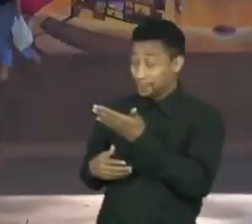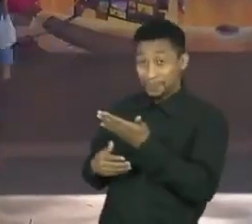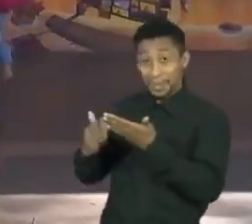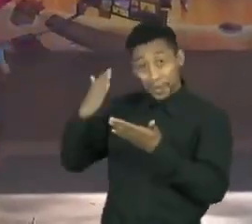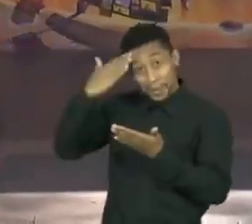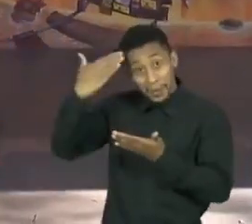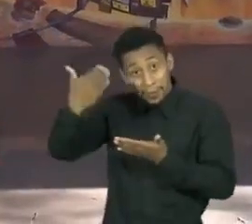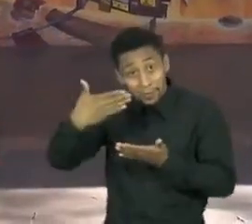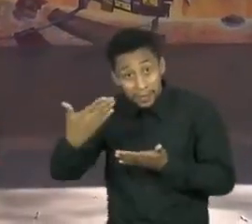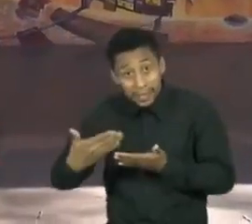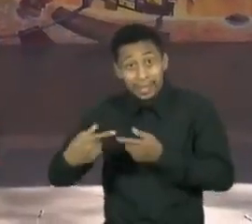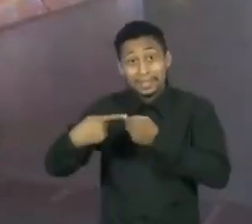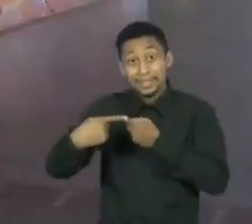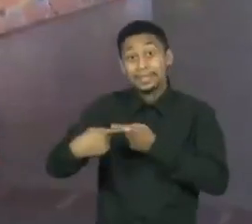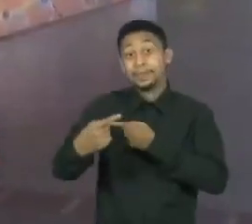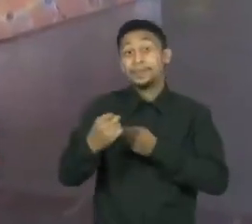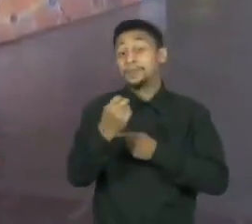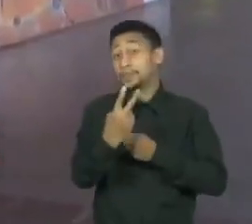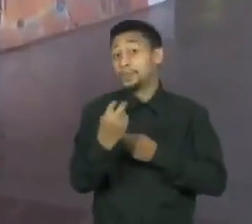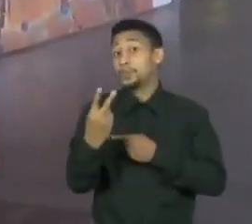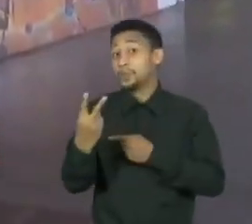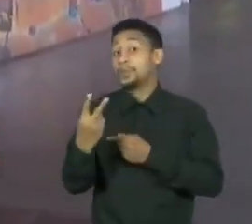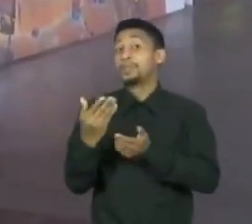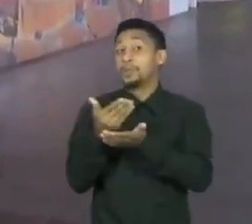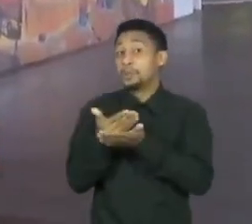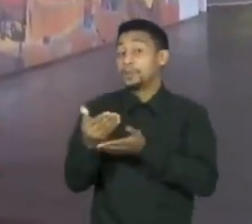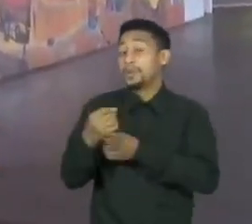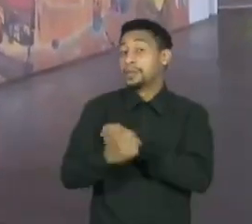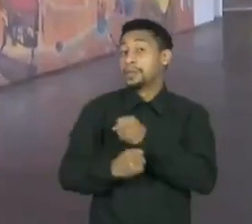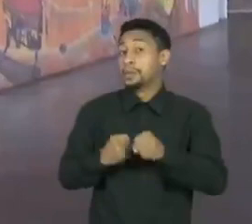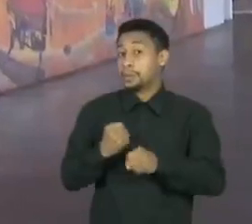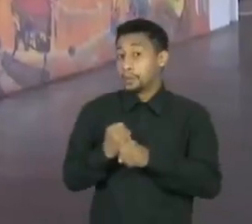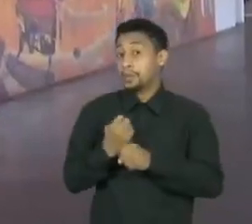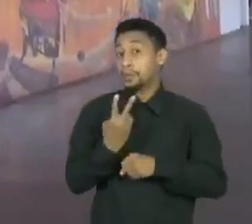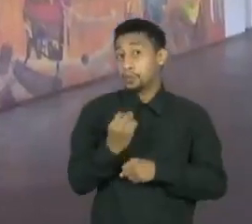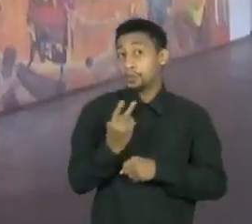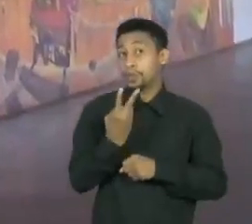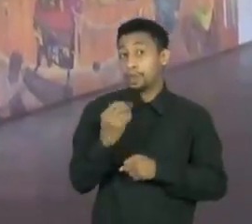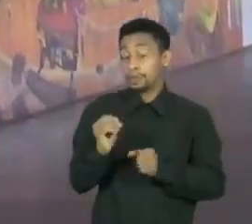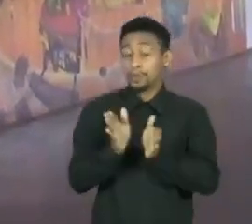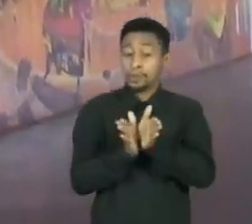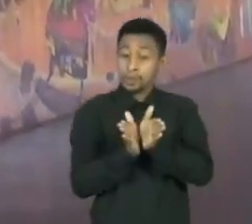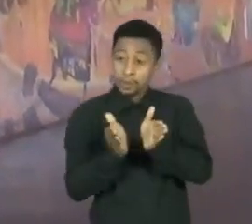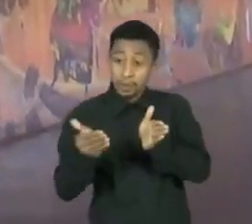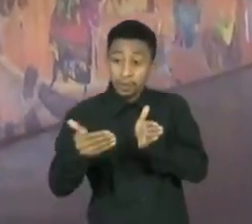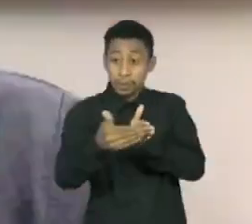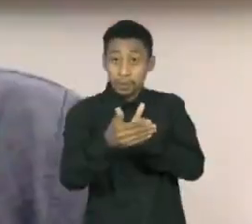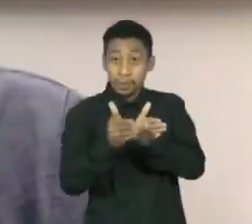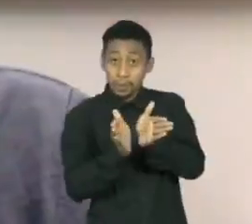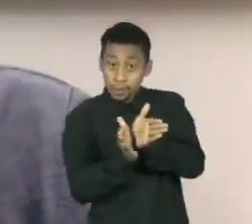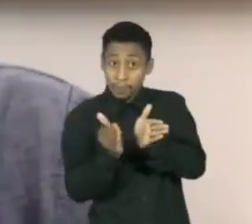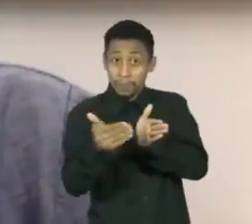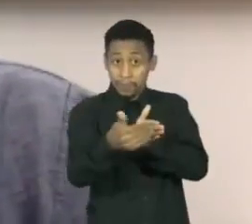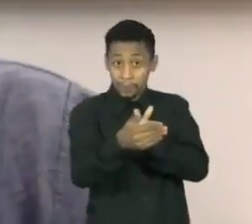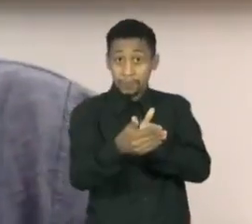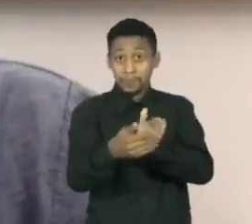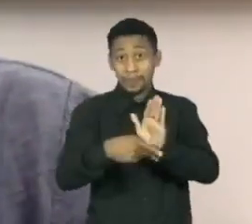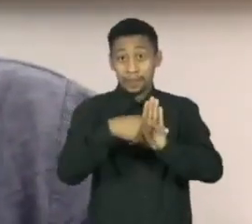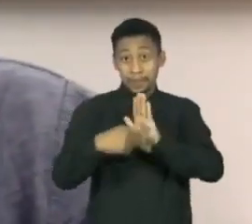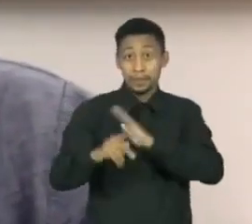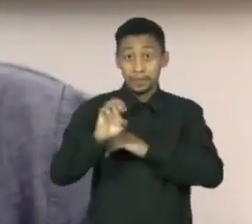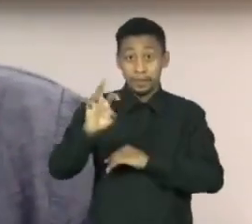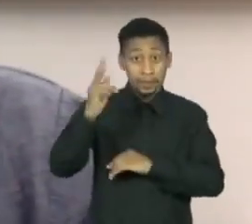homenagens à Semana de 22 começam este ano no Museu de Arte Moderna de São Paulo. O MAM, na verdade,